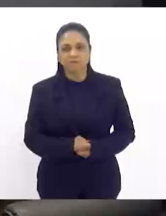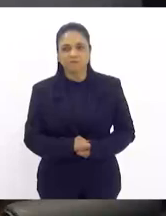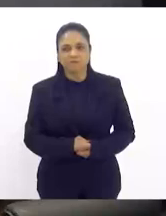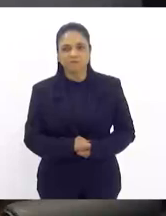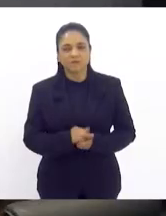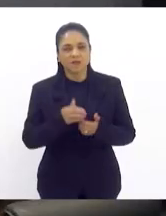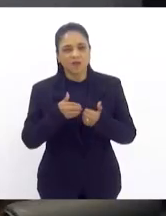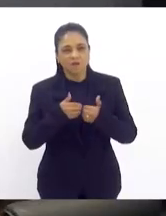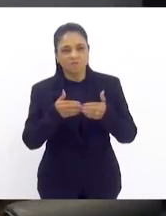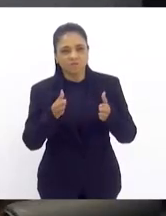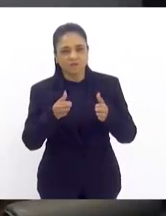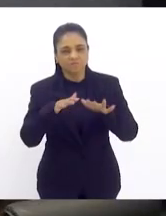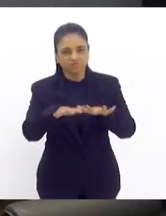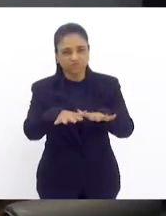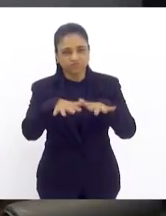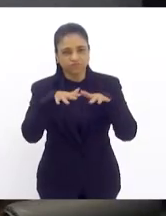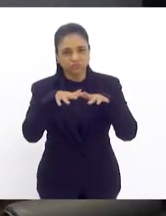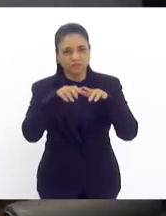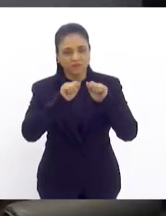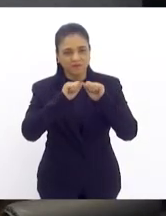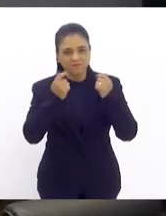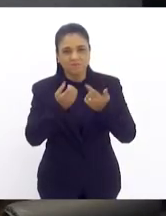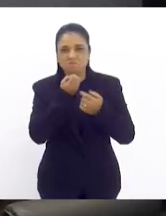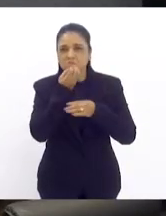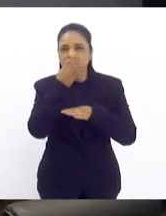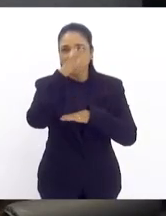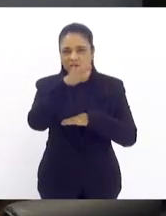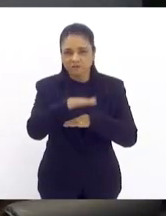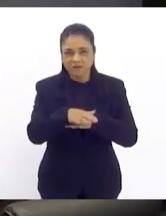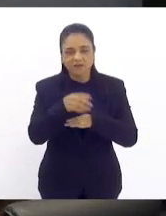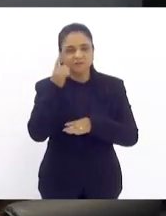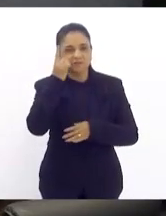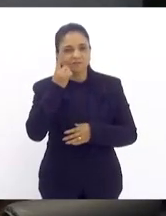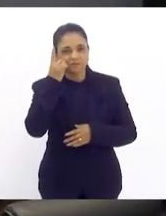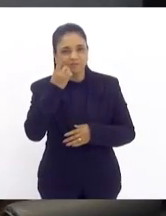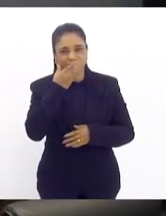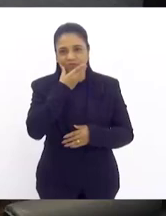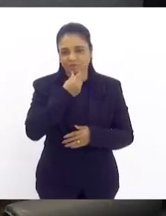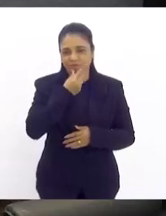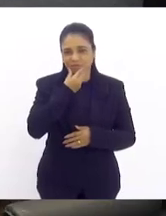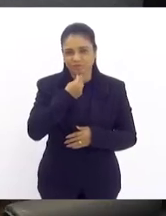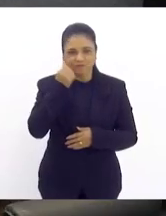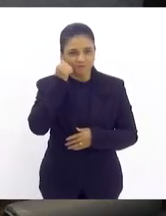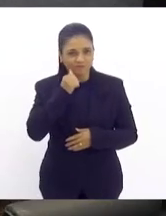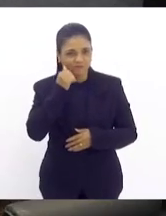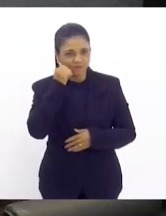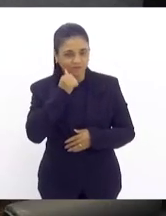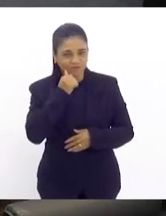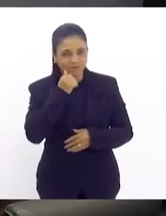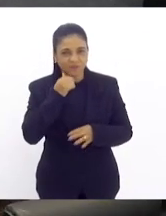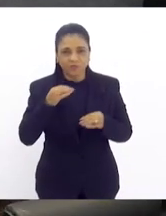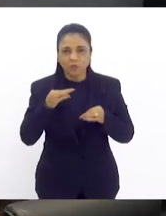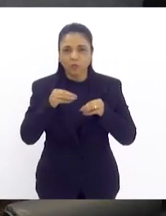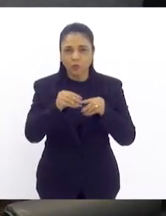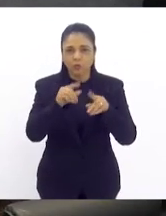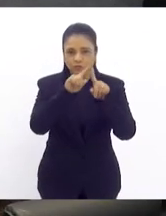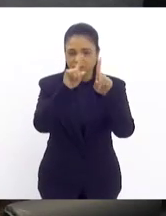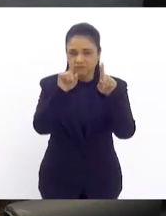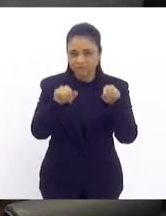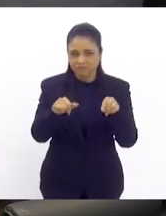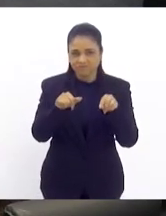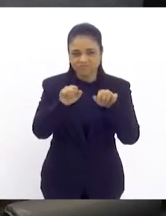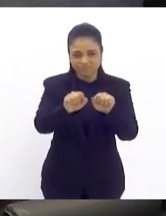Está reaberta a sessão. Boa tarde, deputadas e deputados, a todos os servidores da casa,